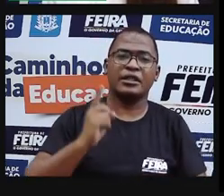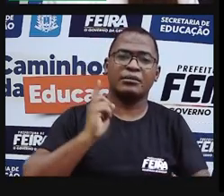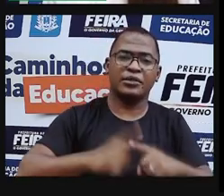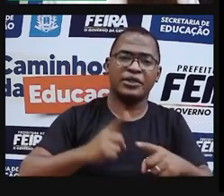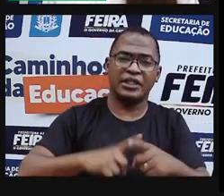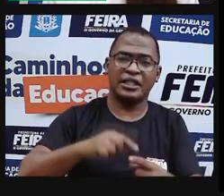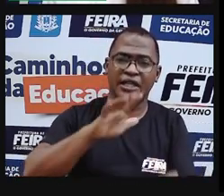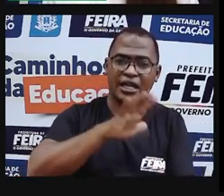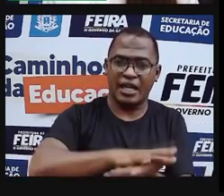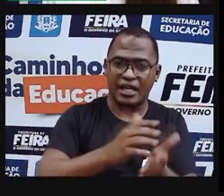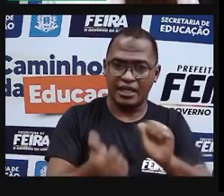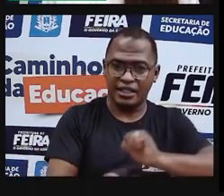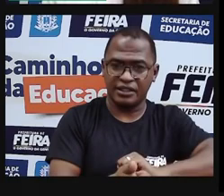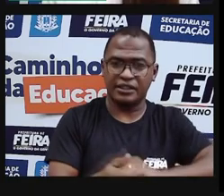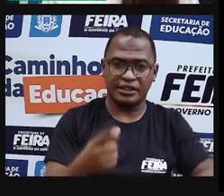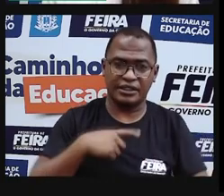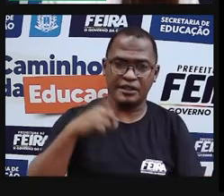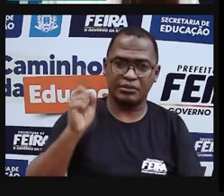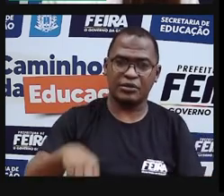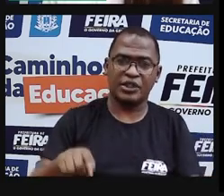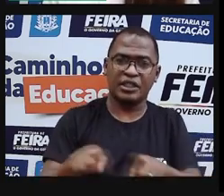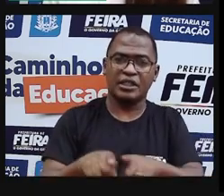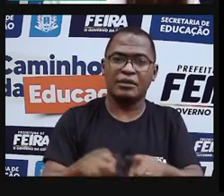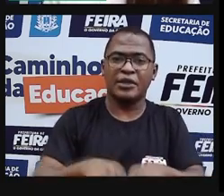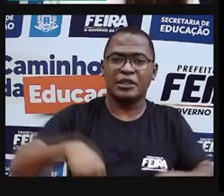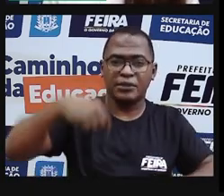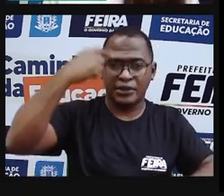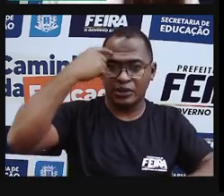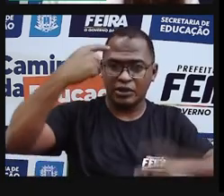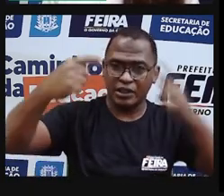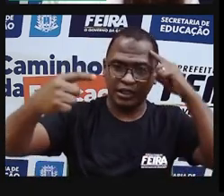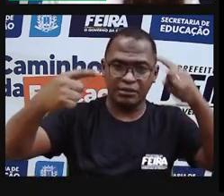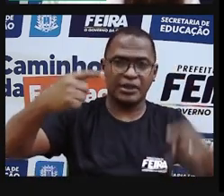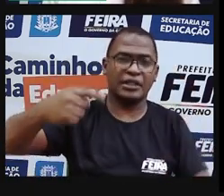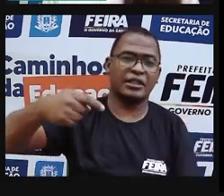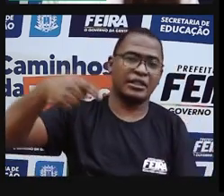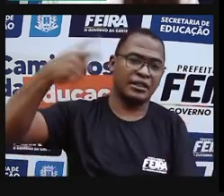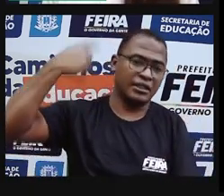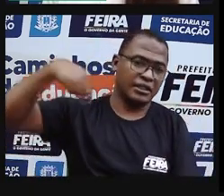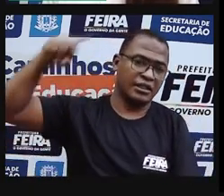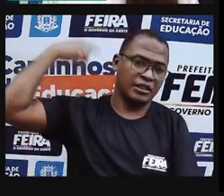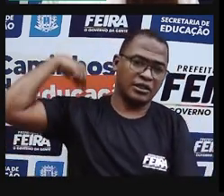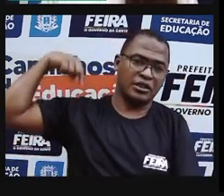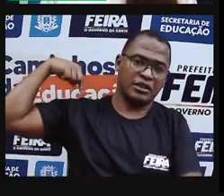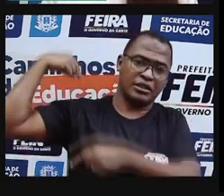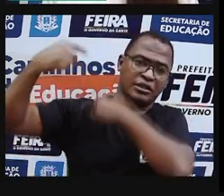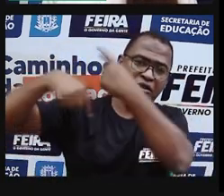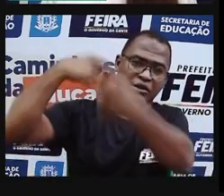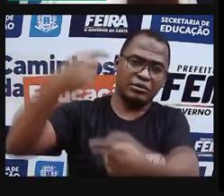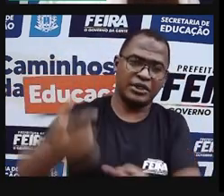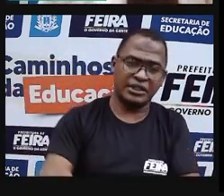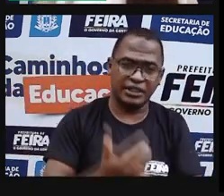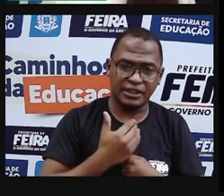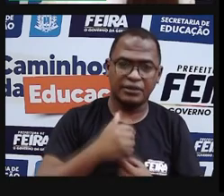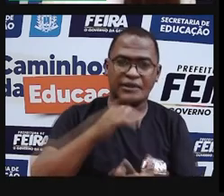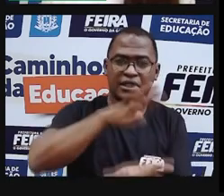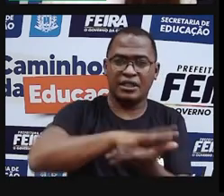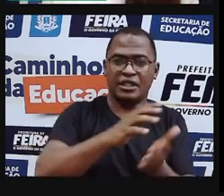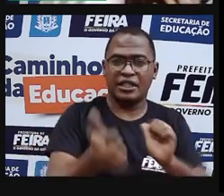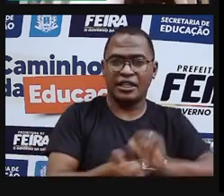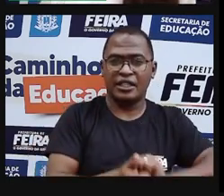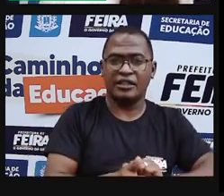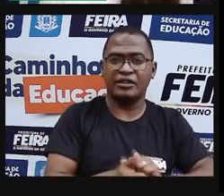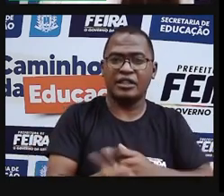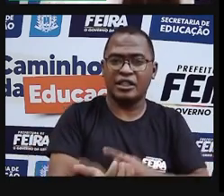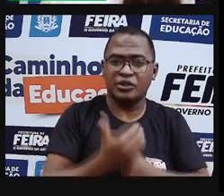para que a nossa realidade não nos destrua. Porque a arte, ela traz vida,